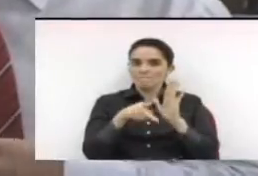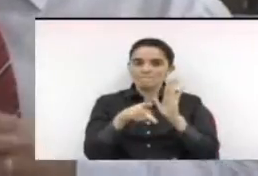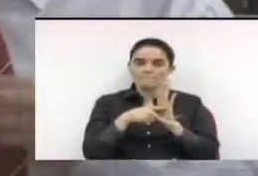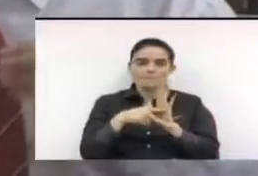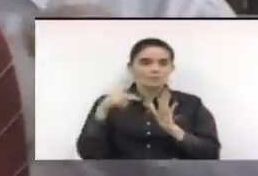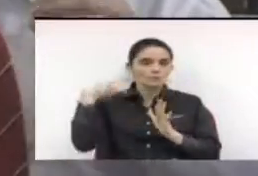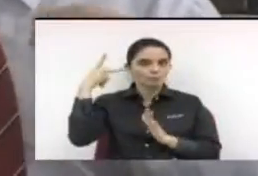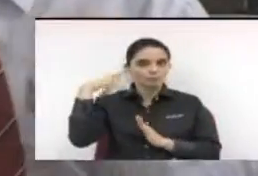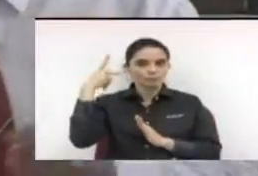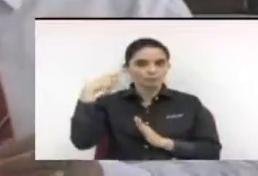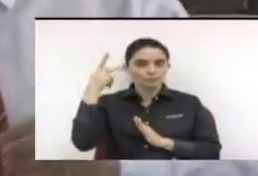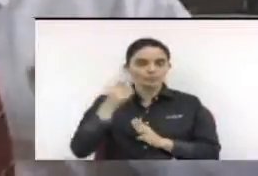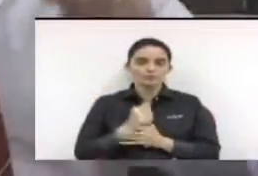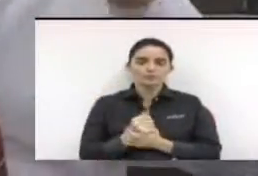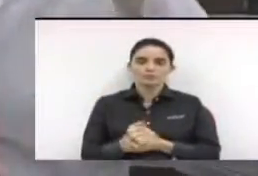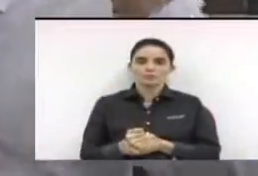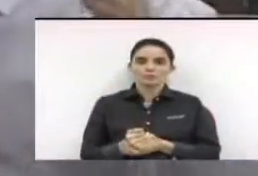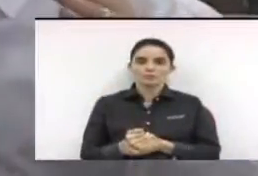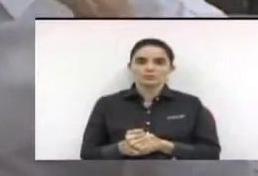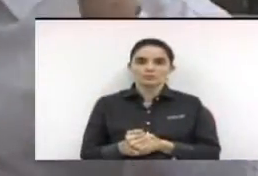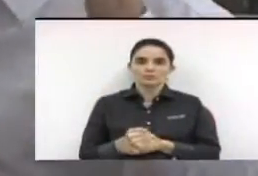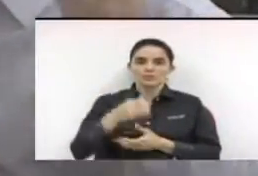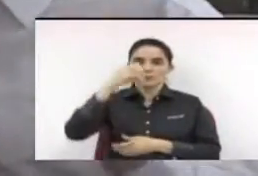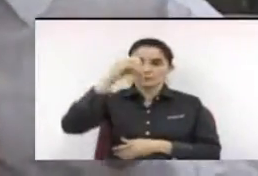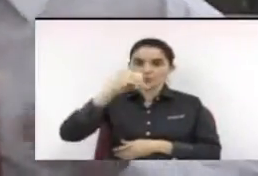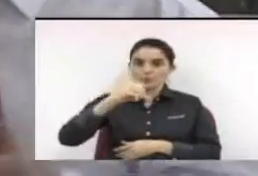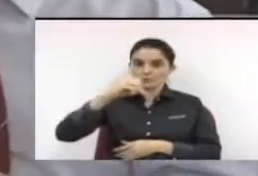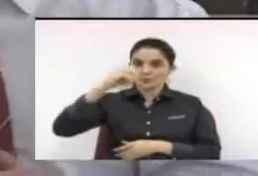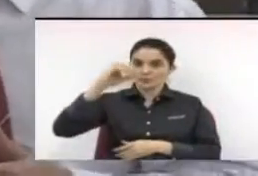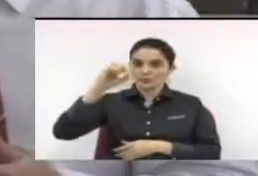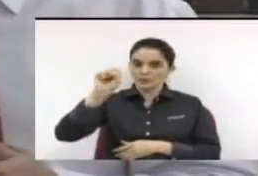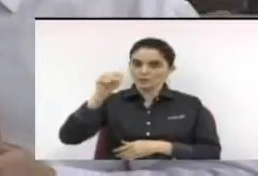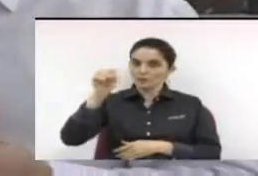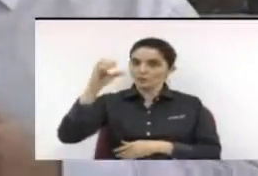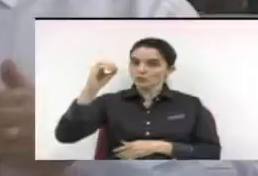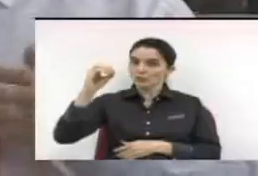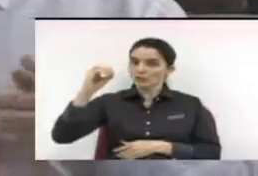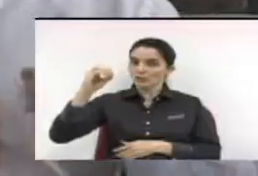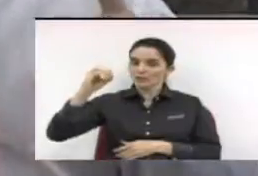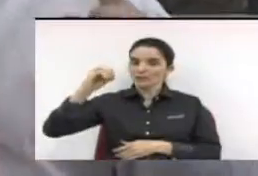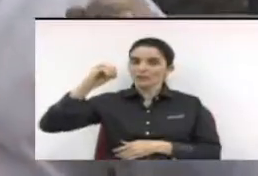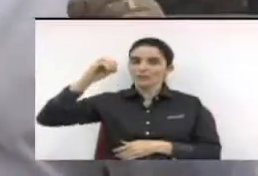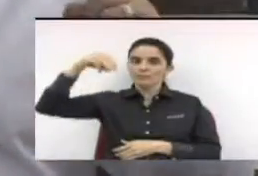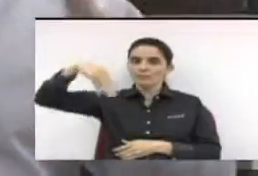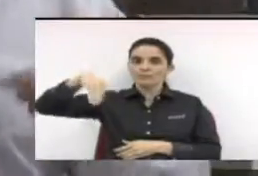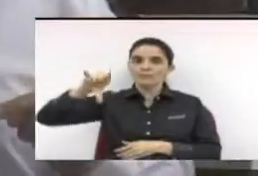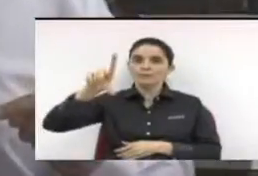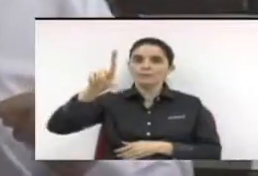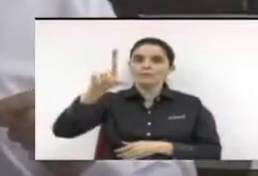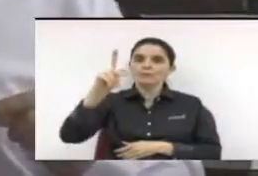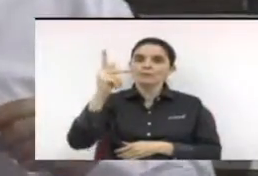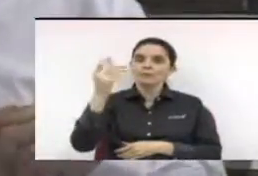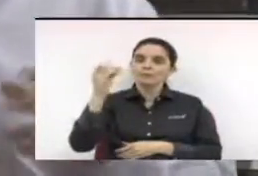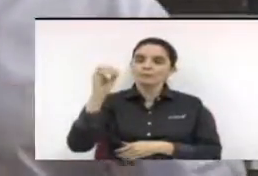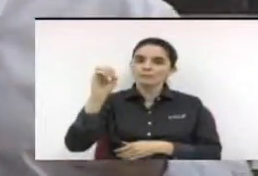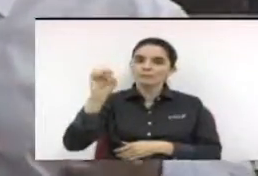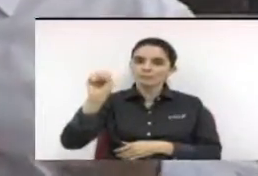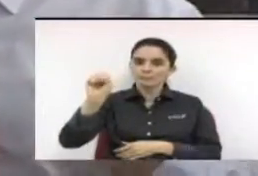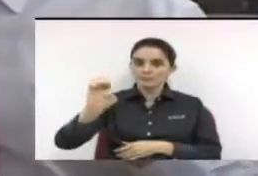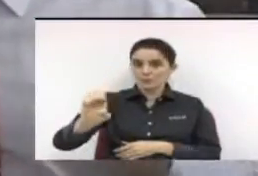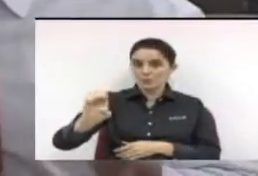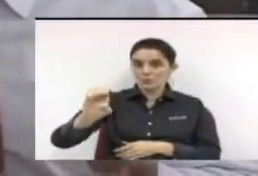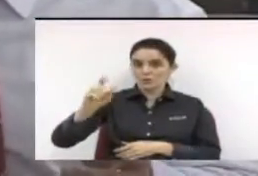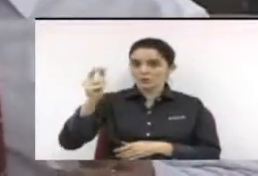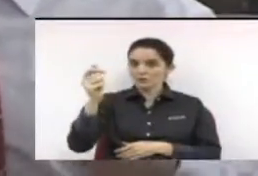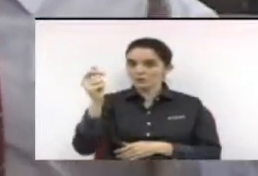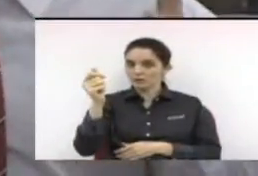nós temos uma previsão de 980 milhões de reais. E se tirar 1,2%,